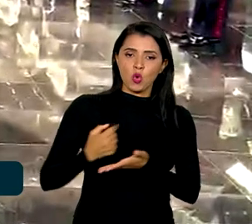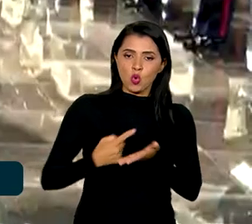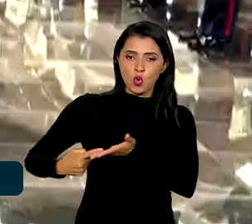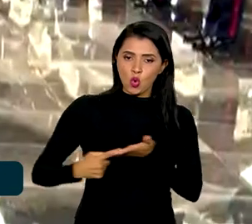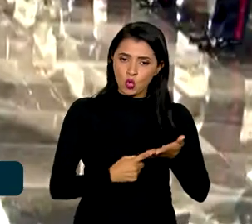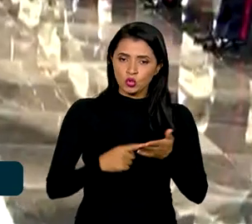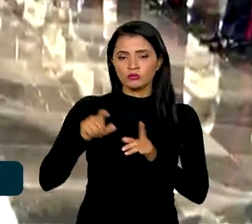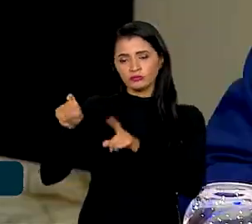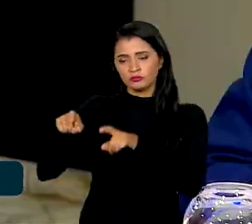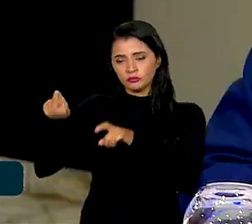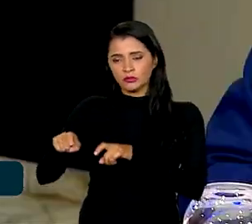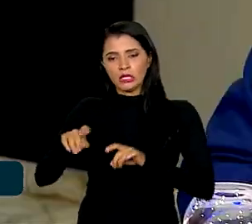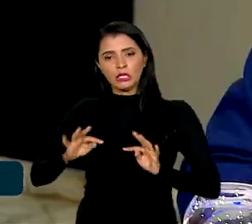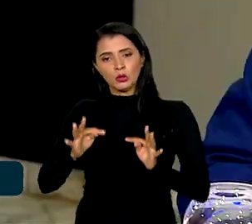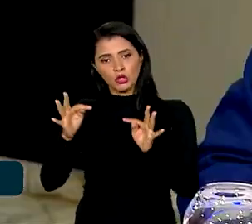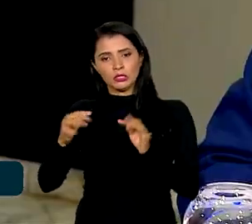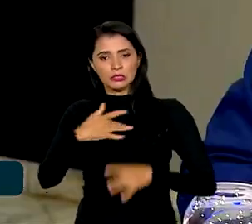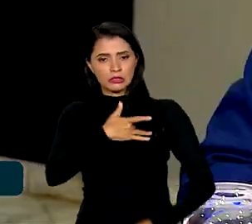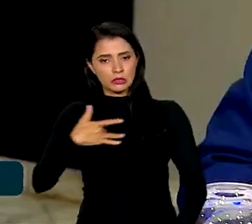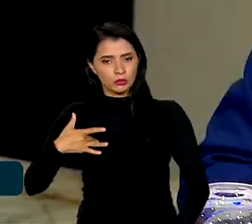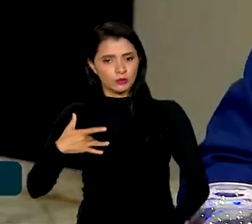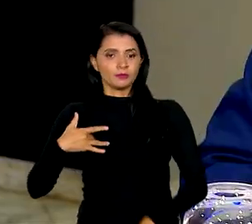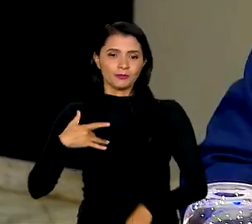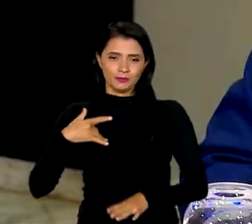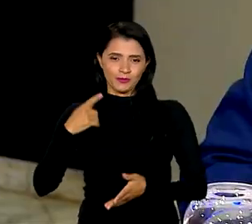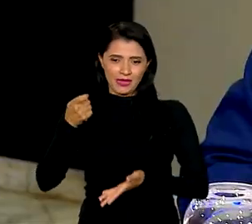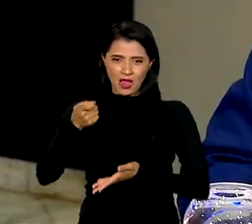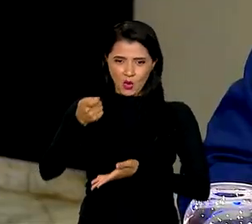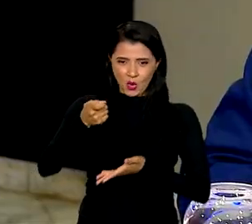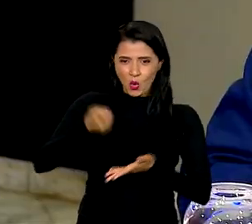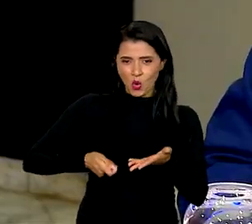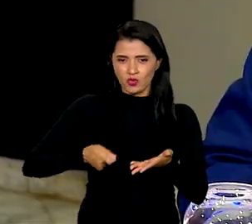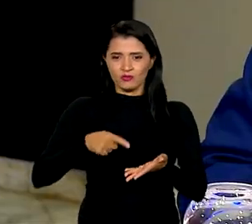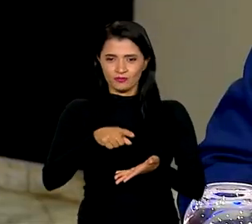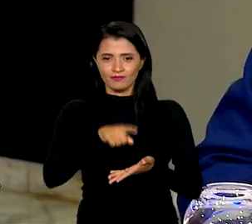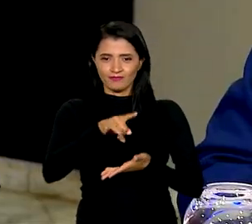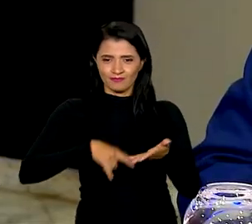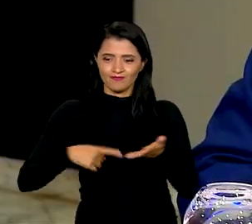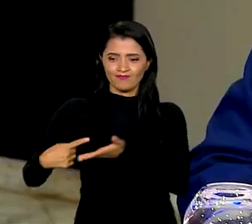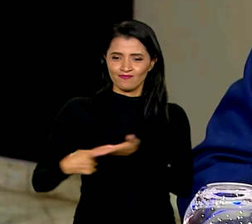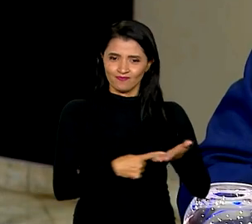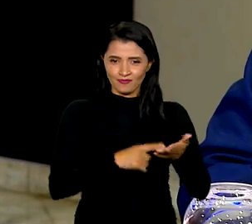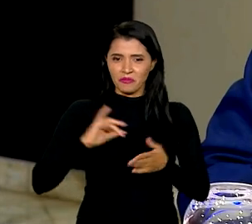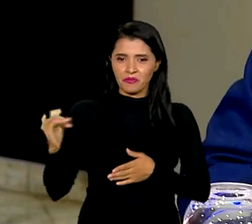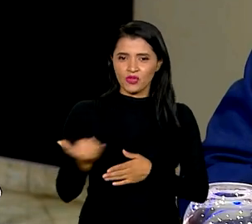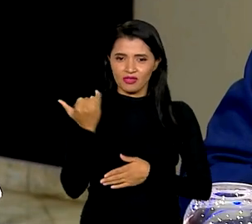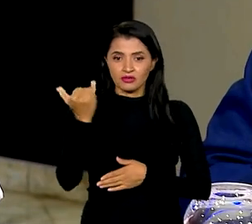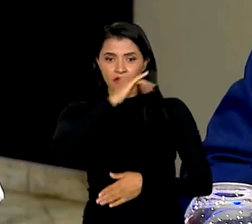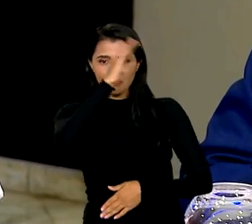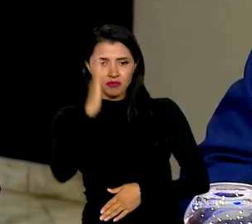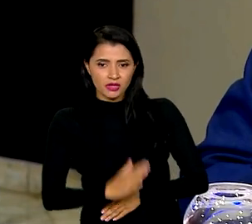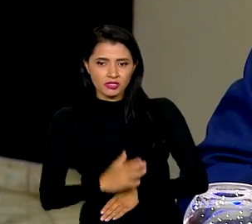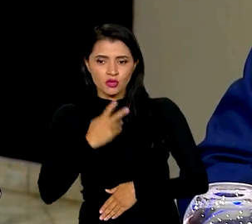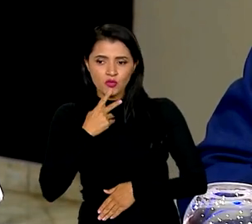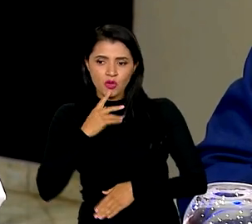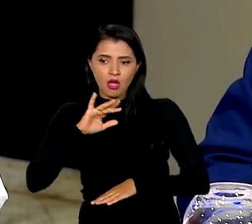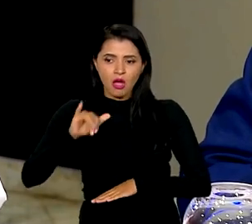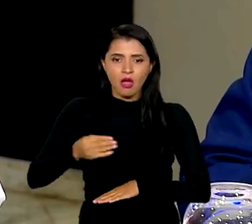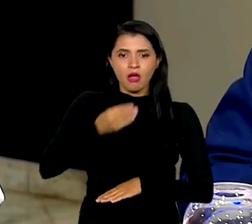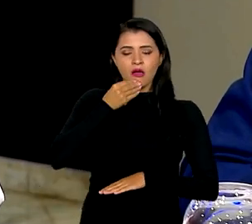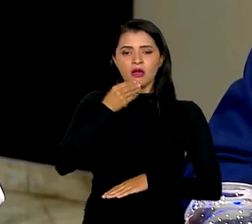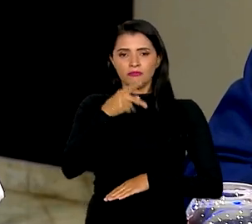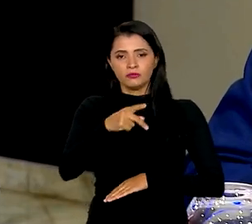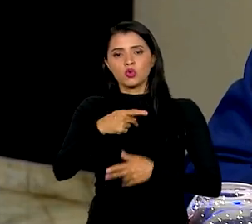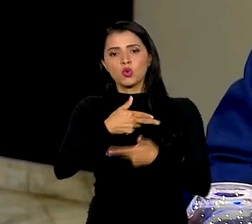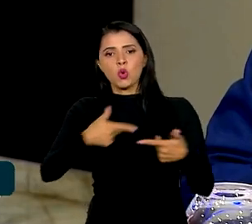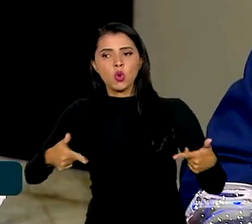agricultura e saúde. A importância desse acordo é que o Brasil se beneficia de algo, de um conhecimento de